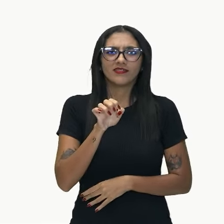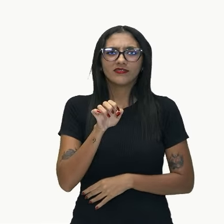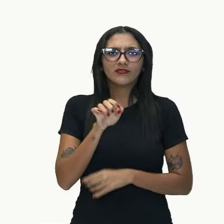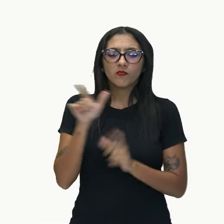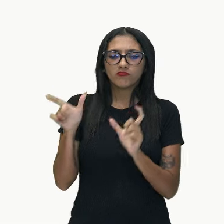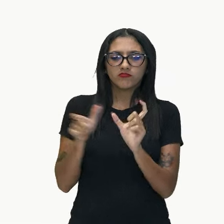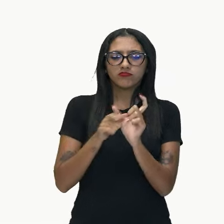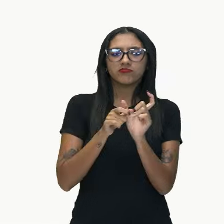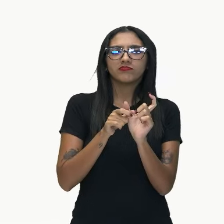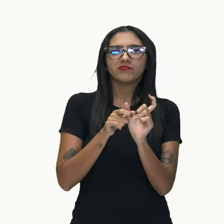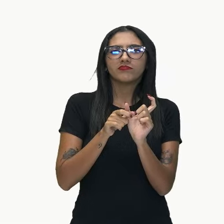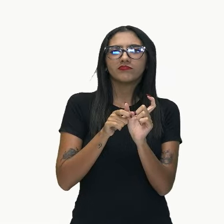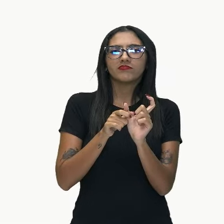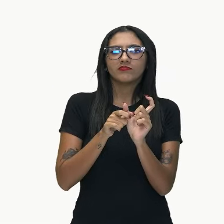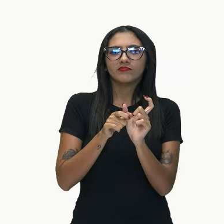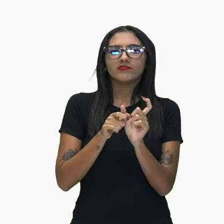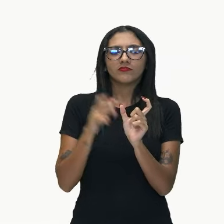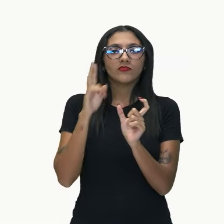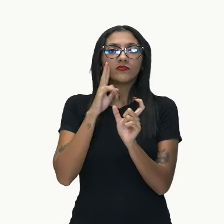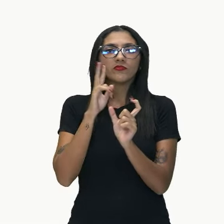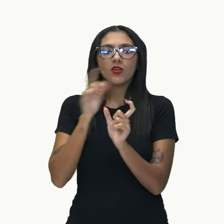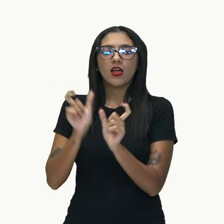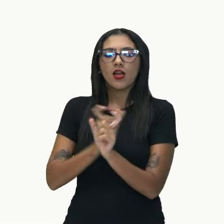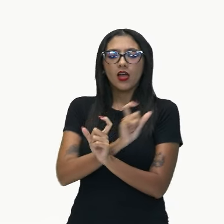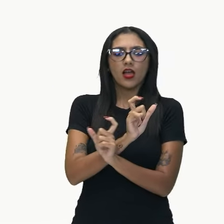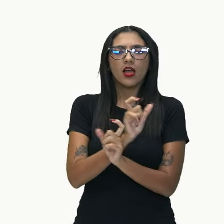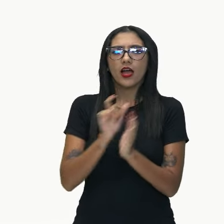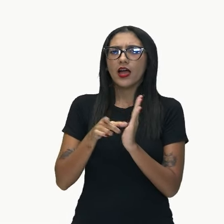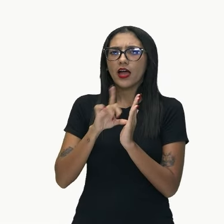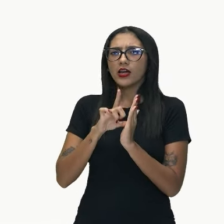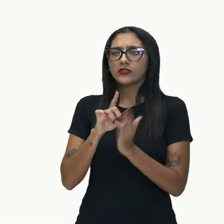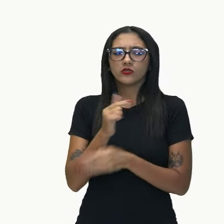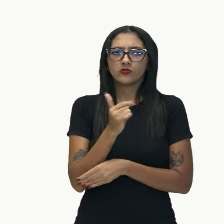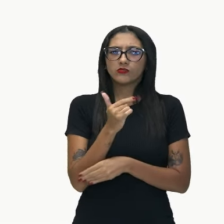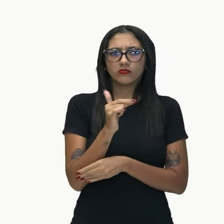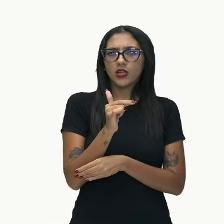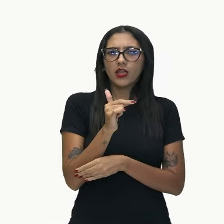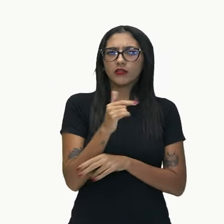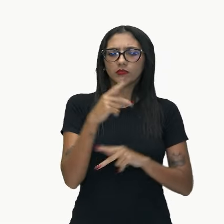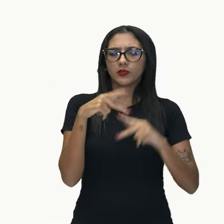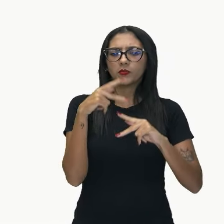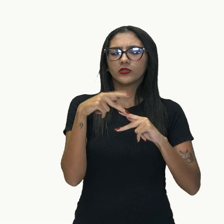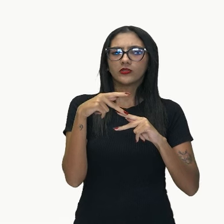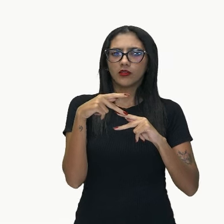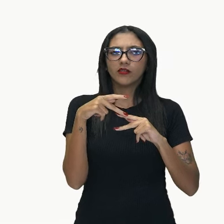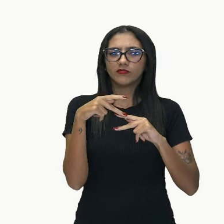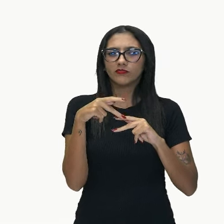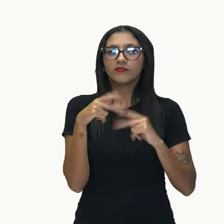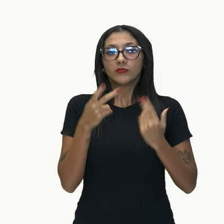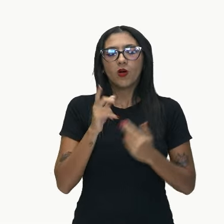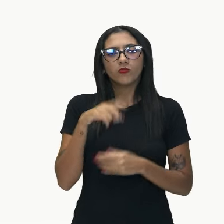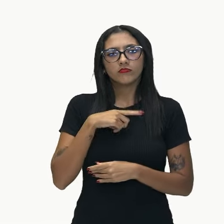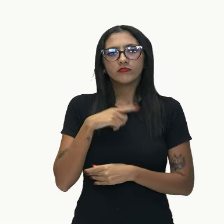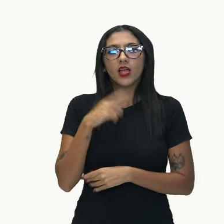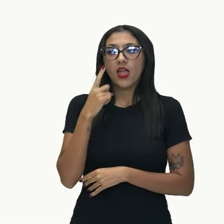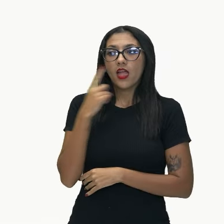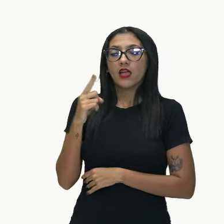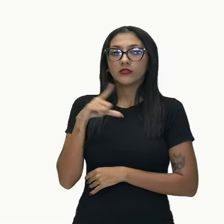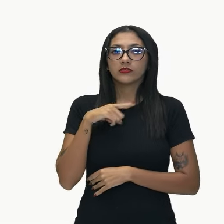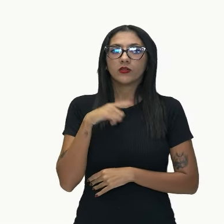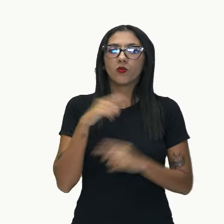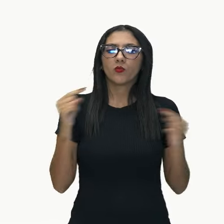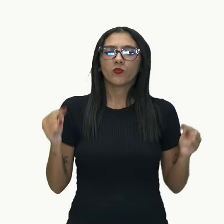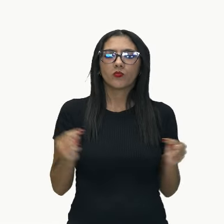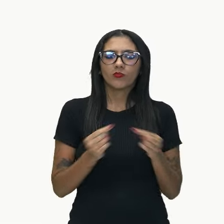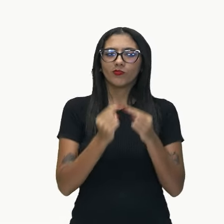E nota que antes dele não tem nenhuma preposição, então realmente essa oração faz função de